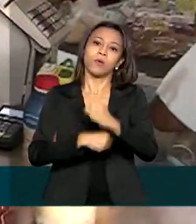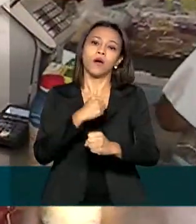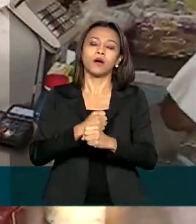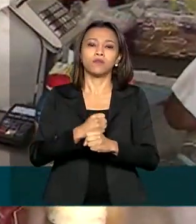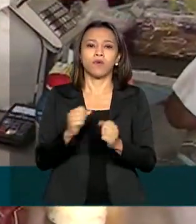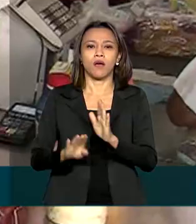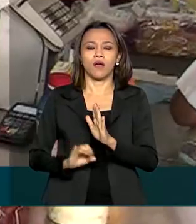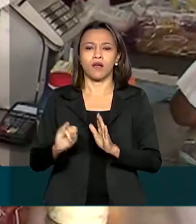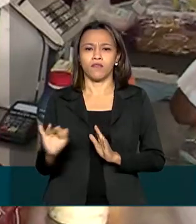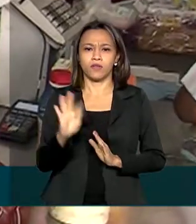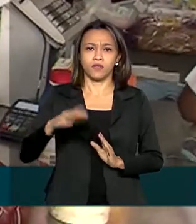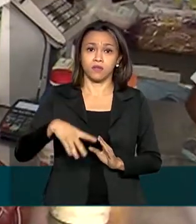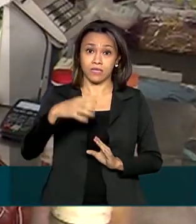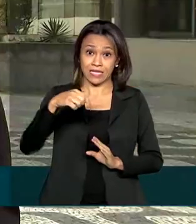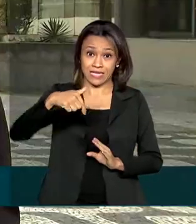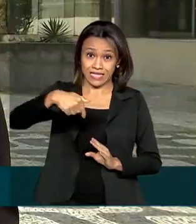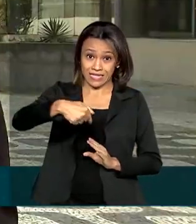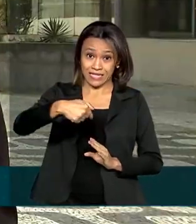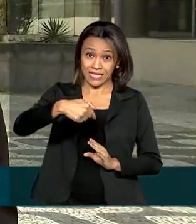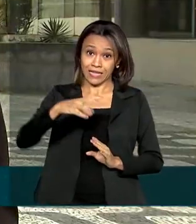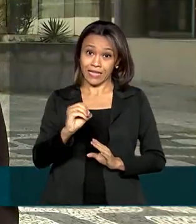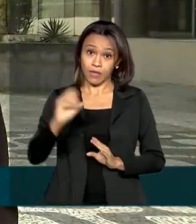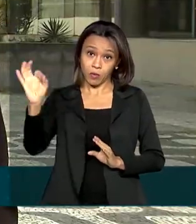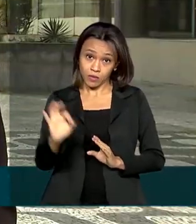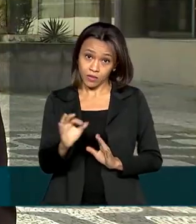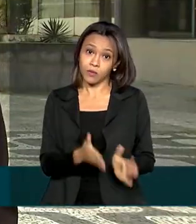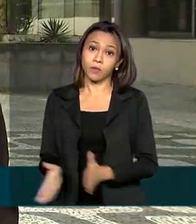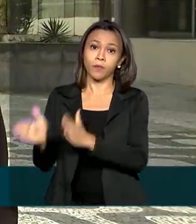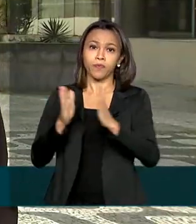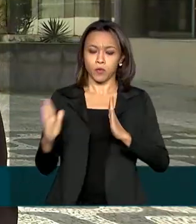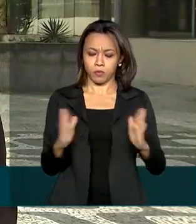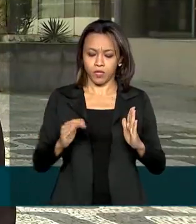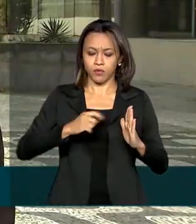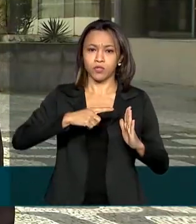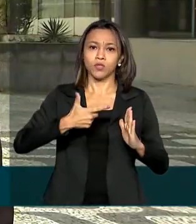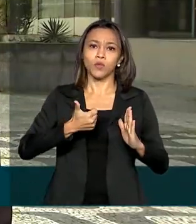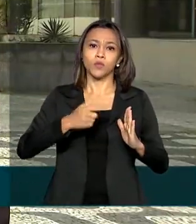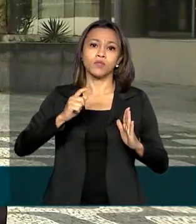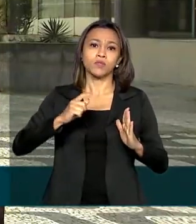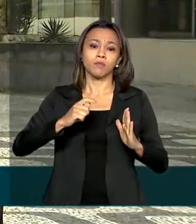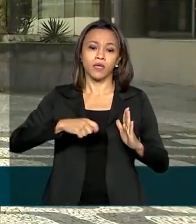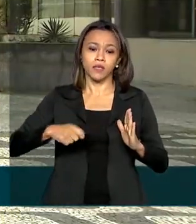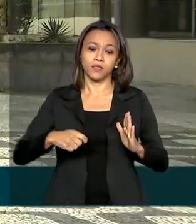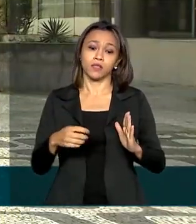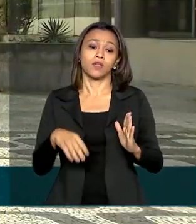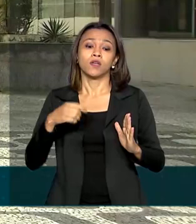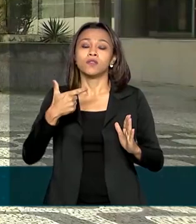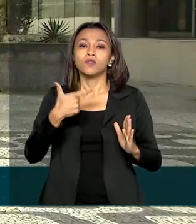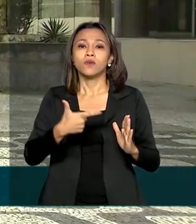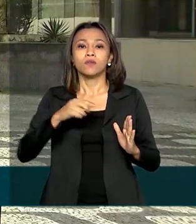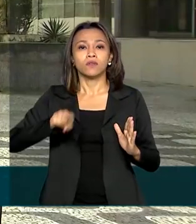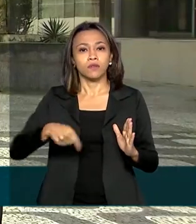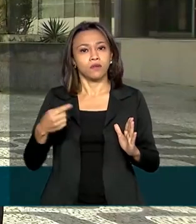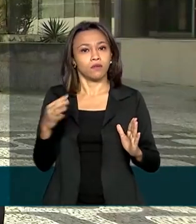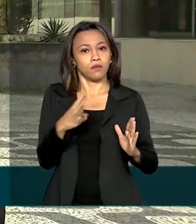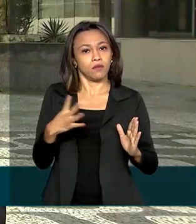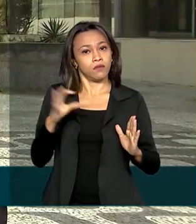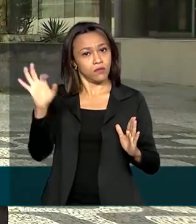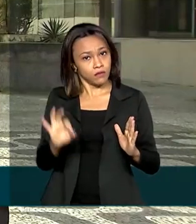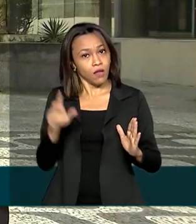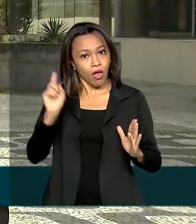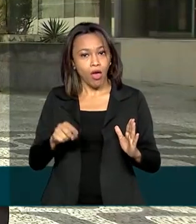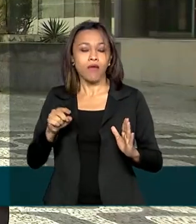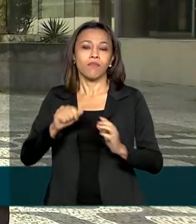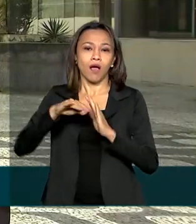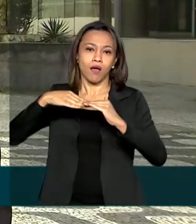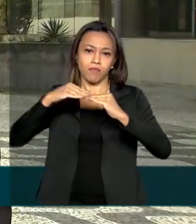alta de 0,70% e nos últimos 12 meses, 2,44%, abaixo do piso da meta do